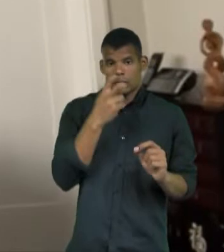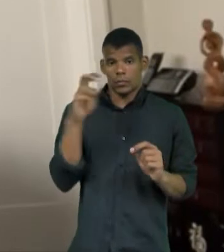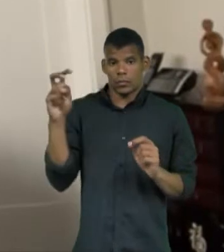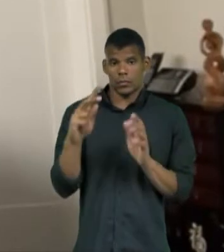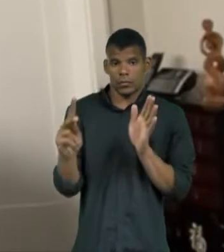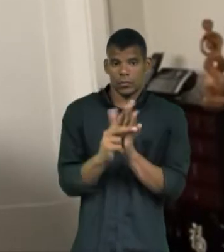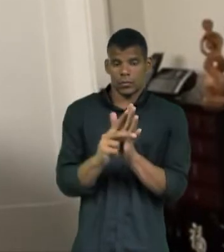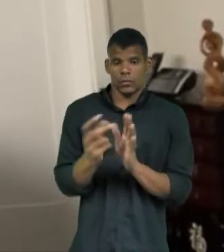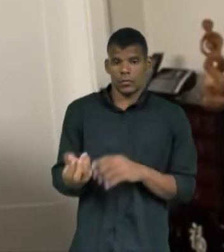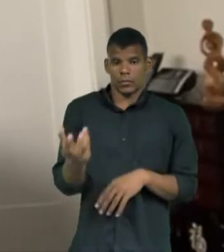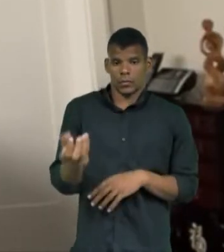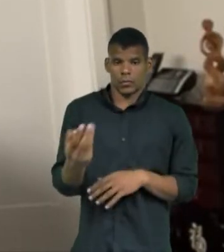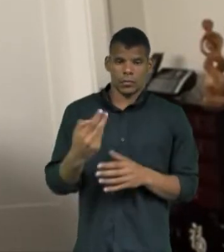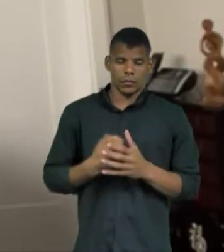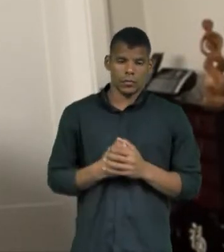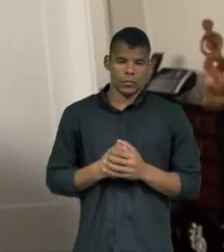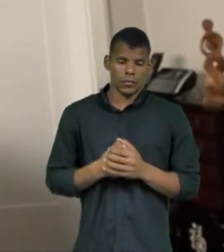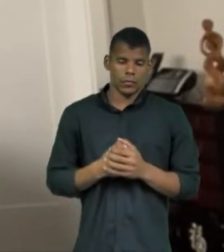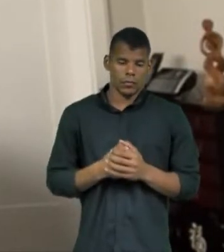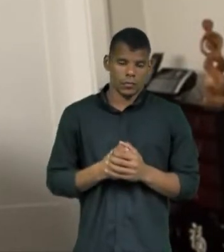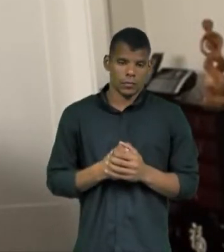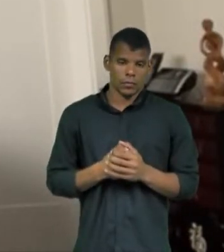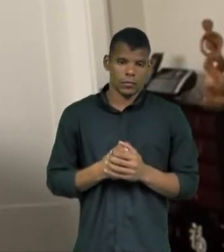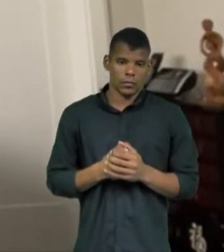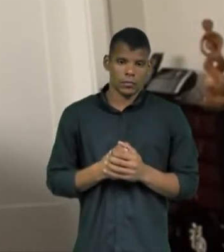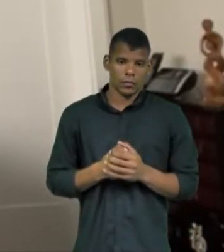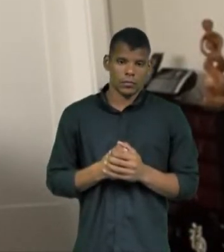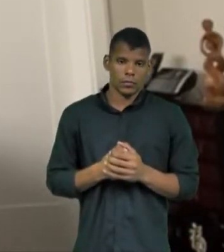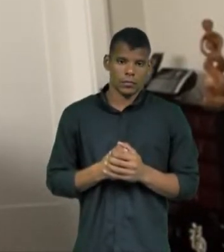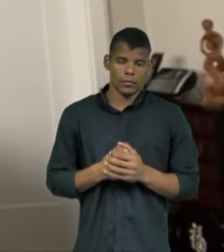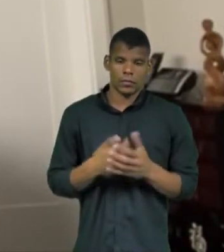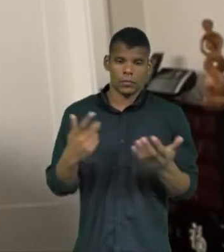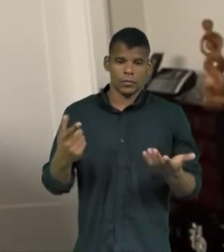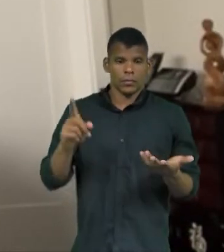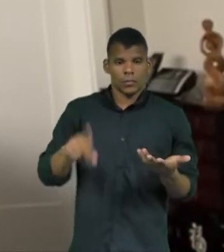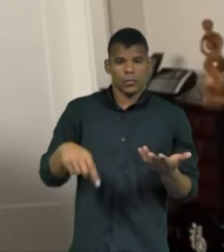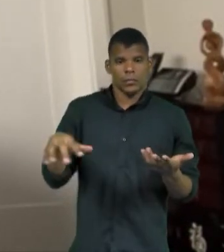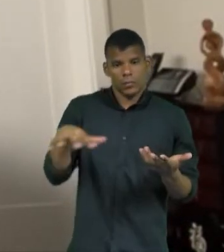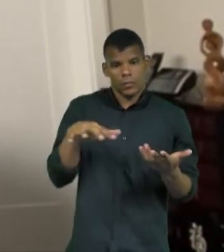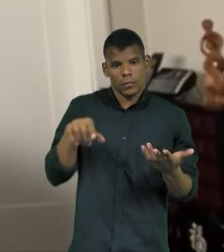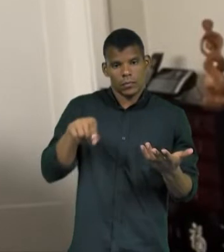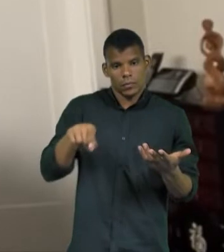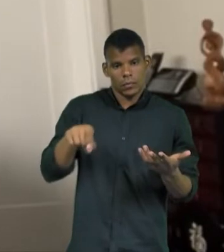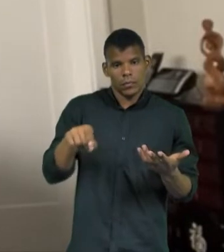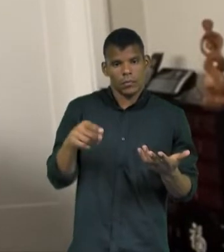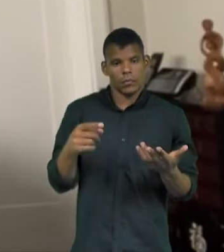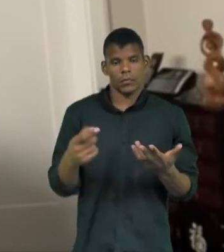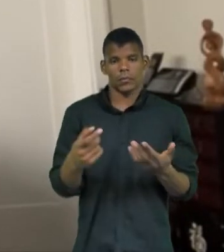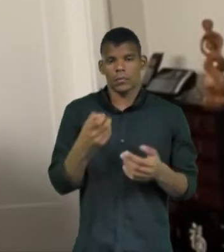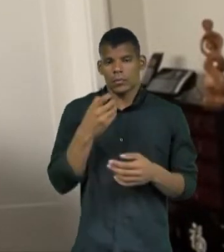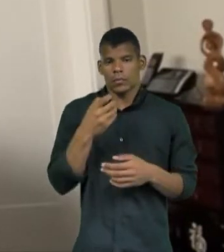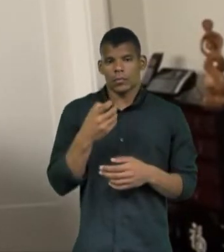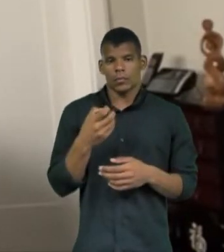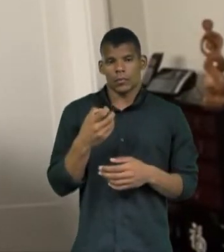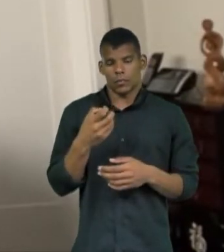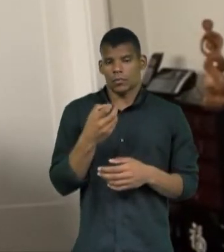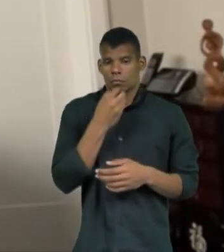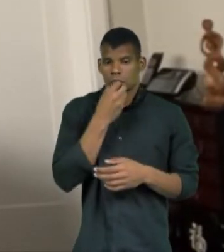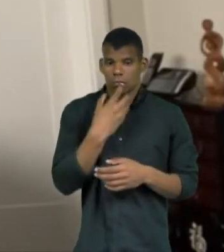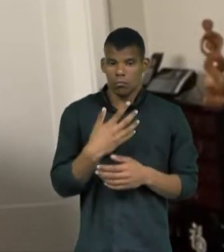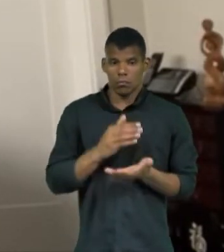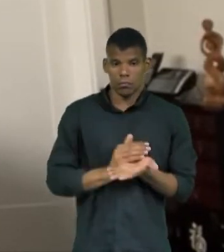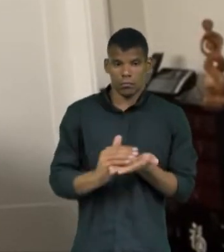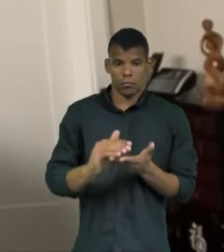apaixonados por isso. E é um setor com uma cadeia produtiva bastante longa, que começa no campo,